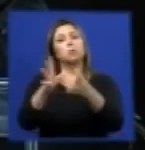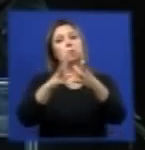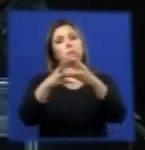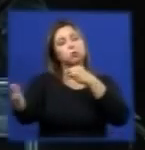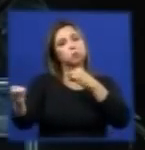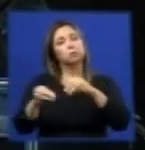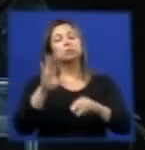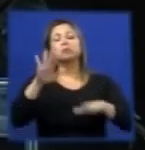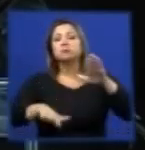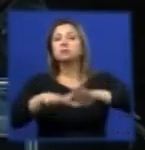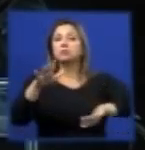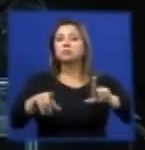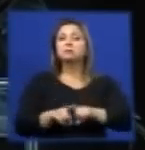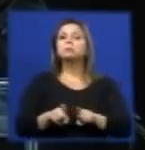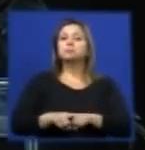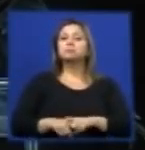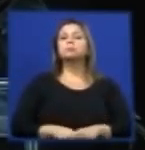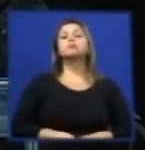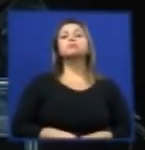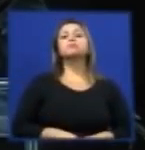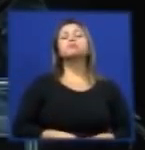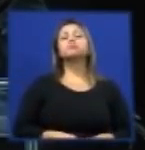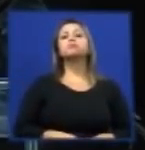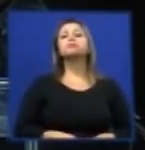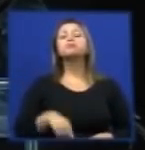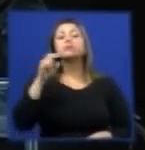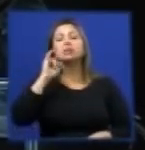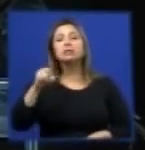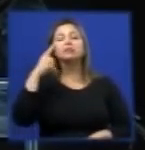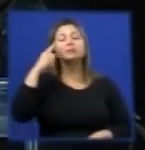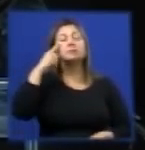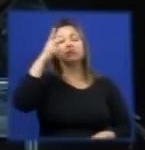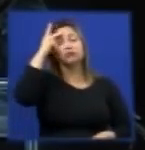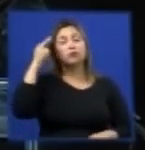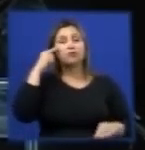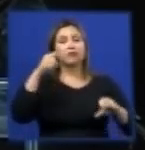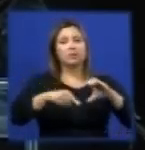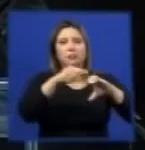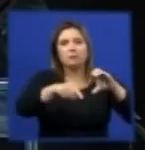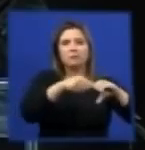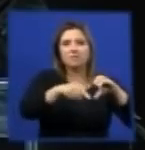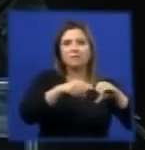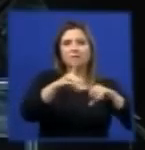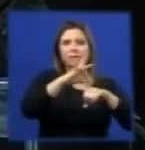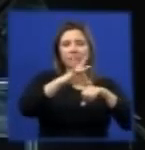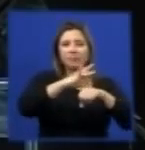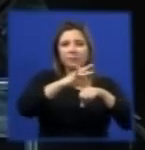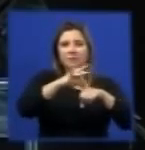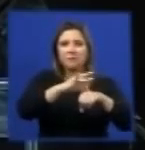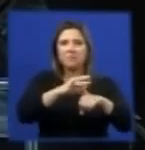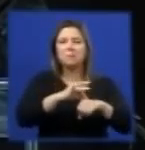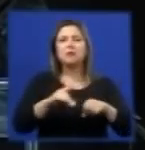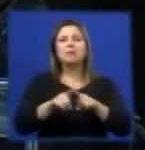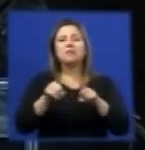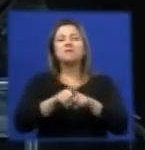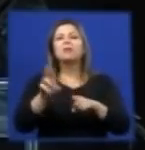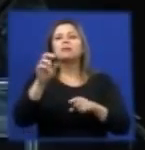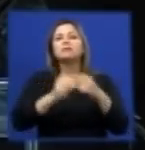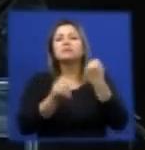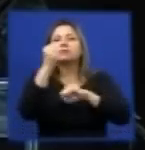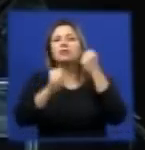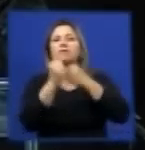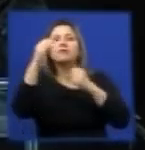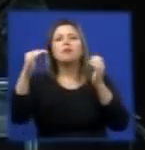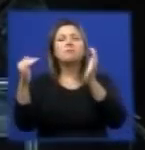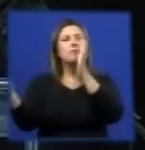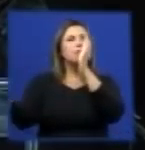Analisando rapidamente o ciclo de vida de um pneu, nós consideramos, desde a sua fabricação, a sua utilização e o final da vida útil.